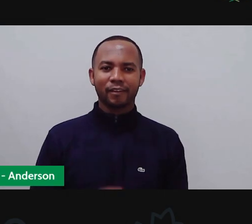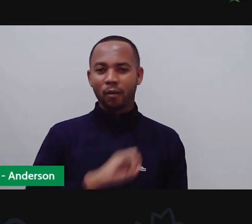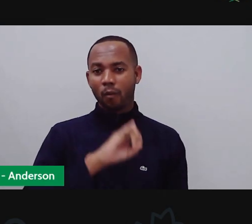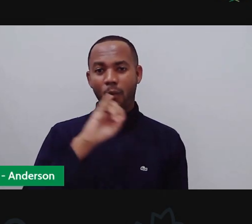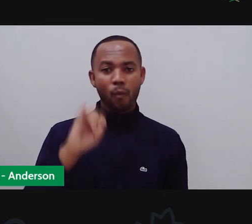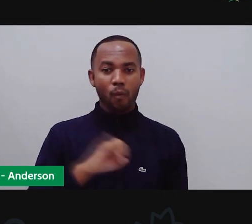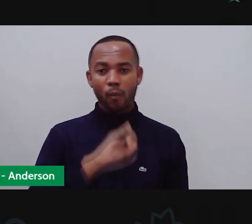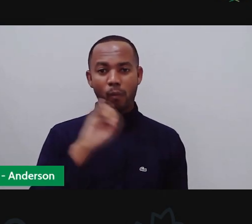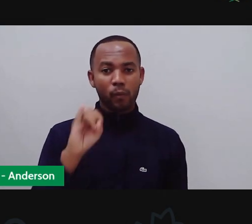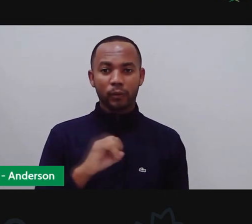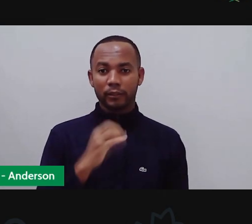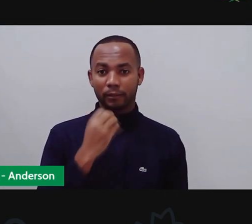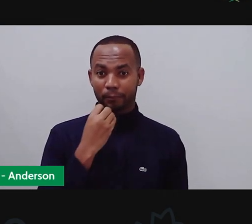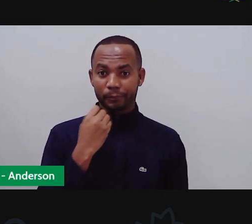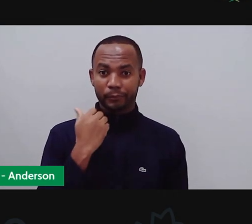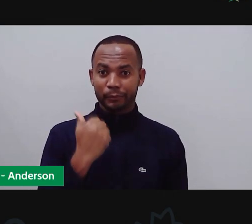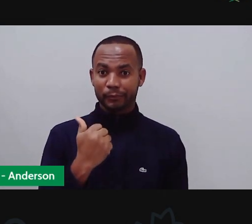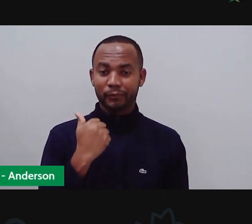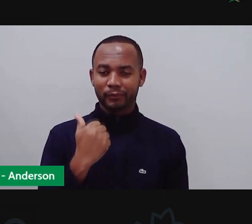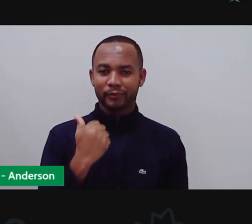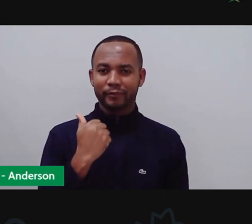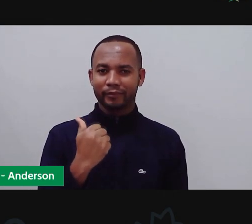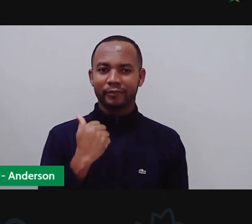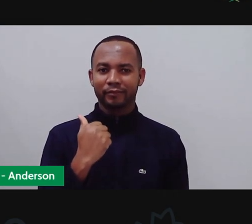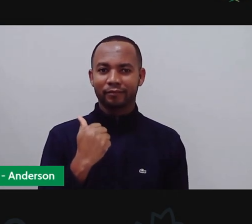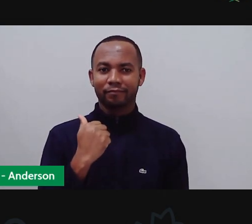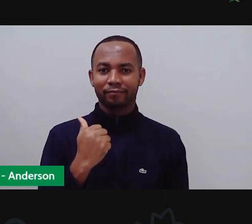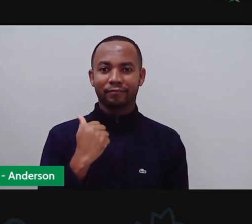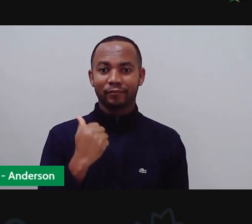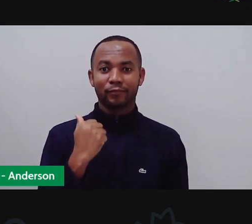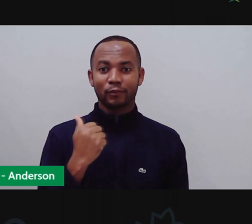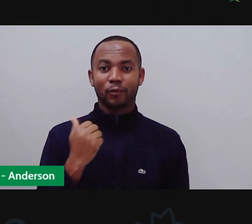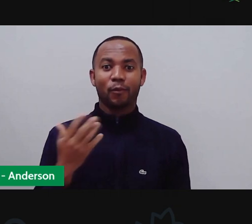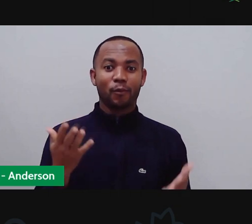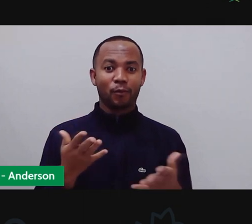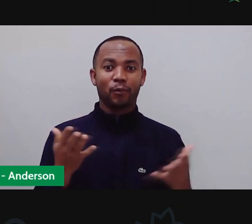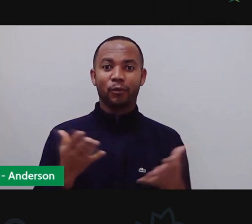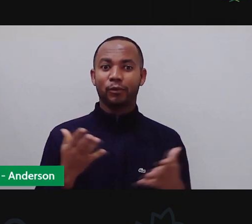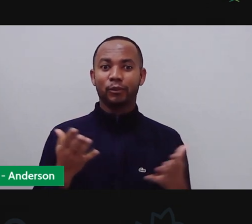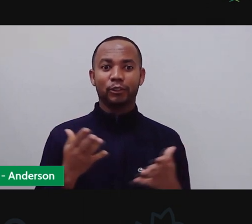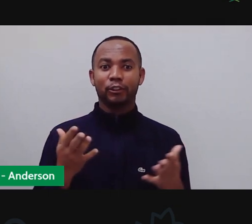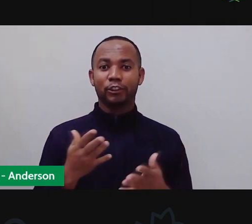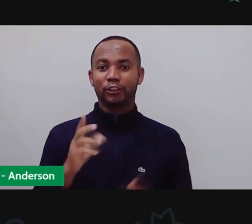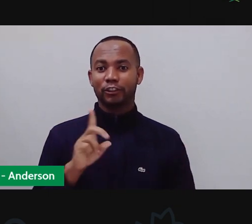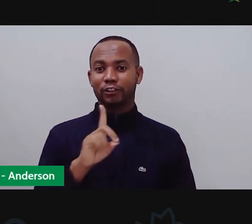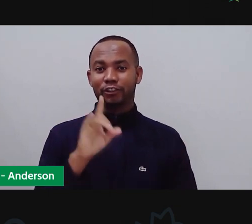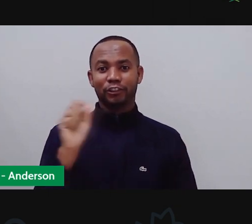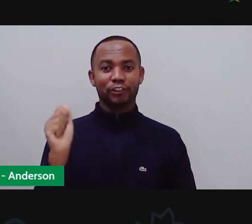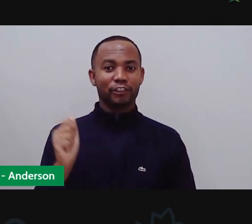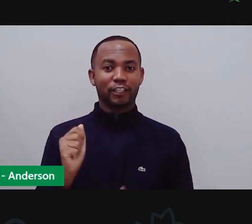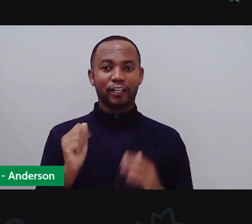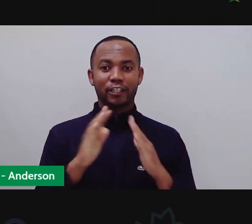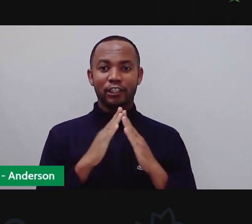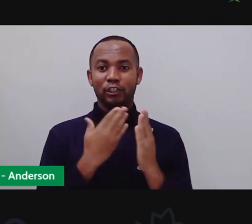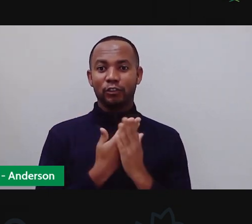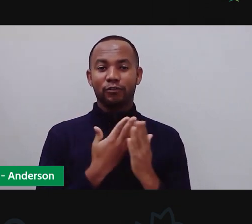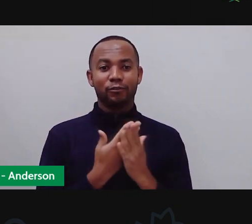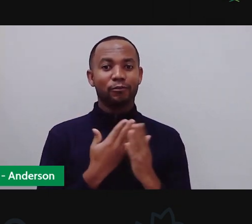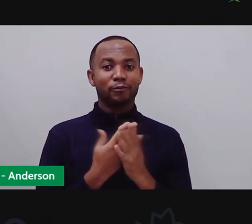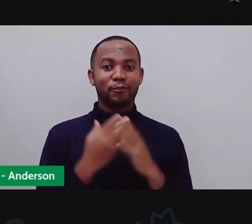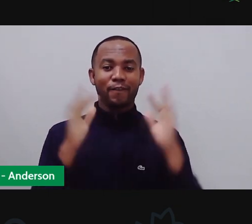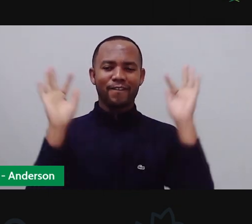Olá, amores! Estamos aqui mais um dia de aula com vocês e que